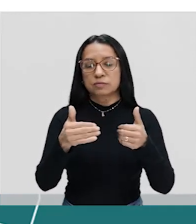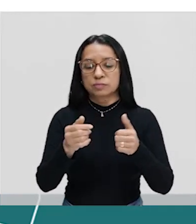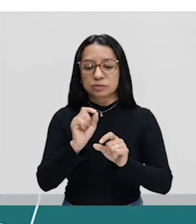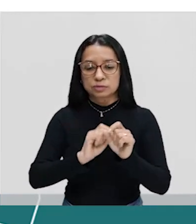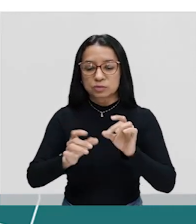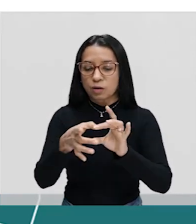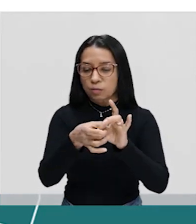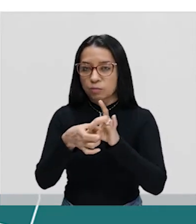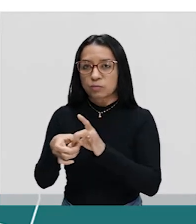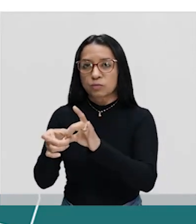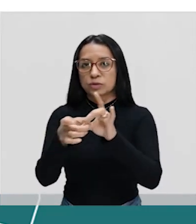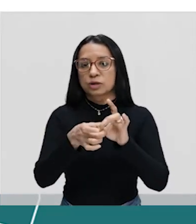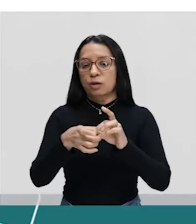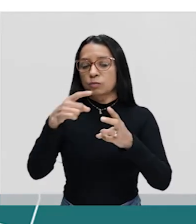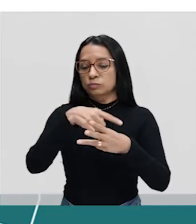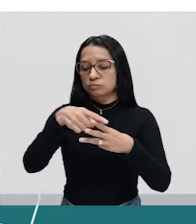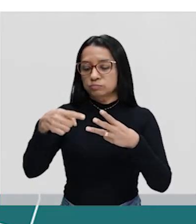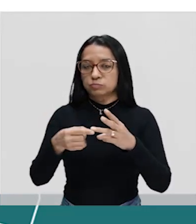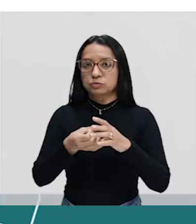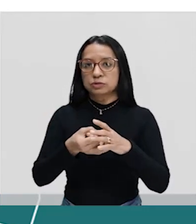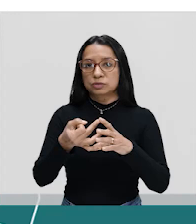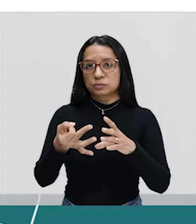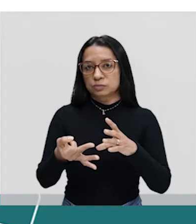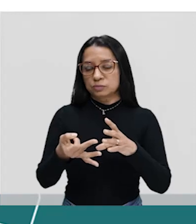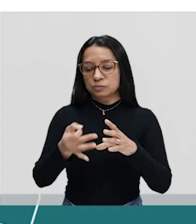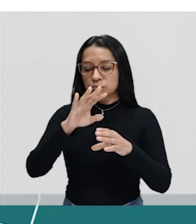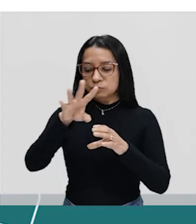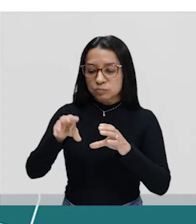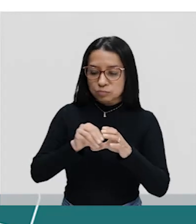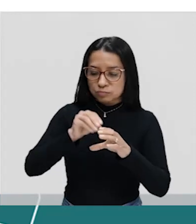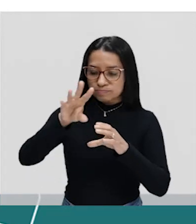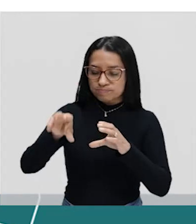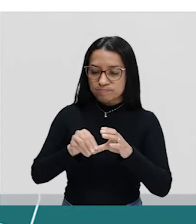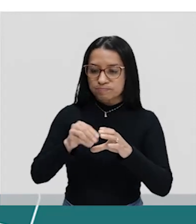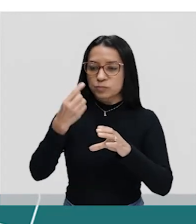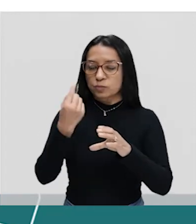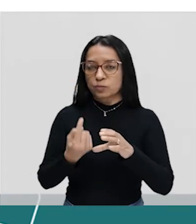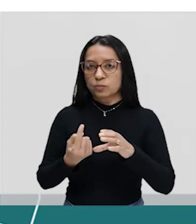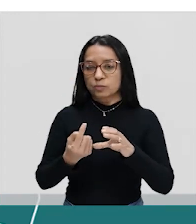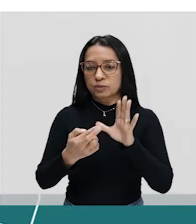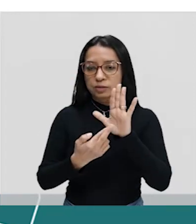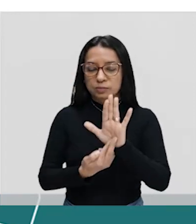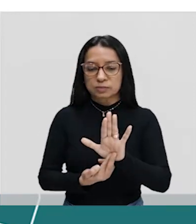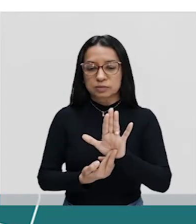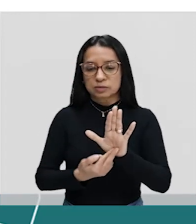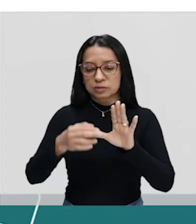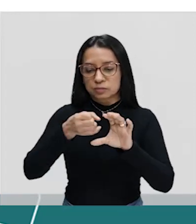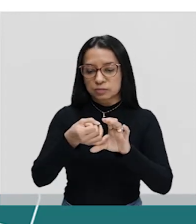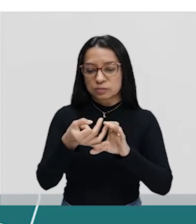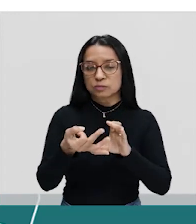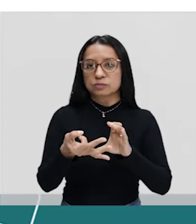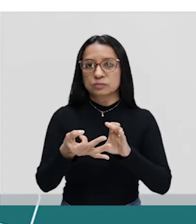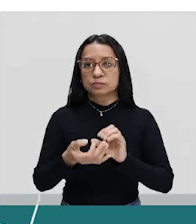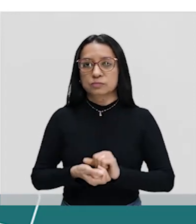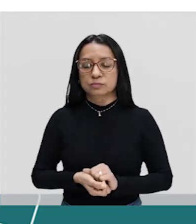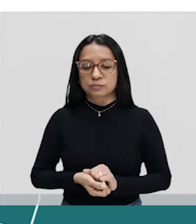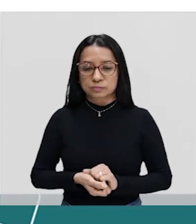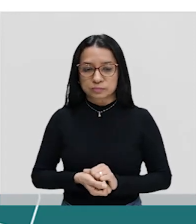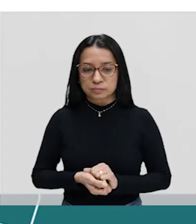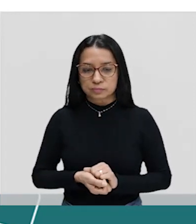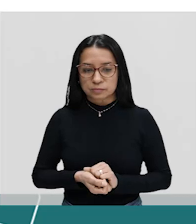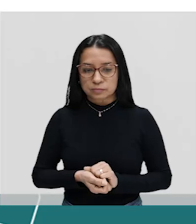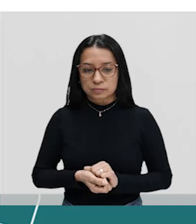união desses três conjuntos, tá? Então, coloquei todos os elementos em uma única representação de conjunto, tá bom? Com